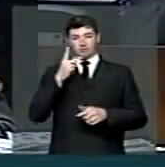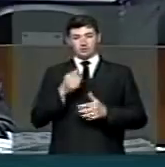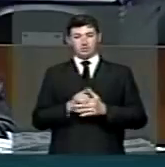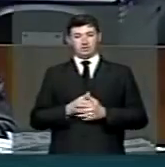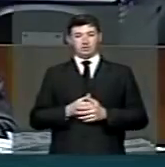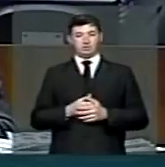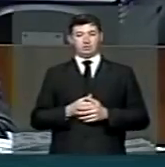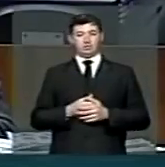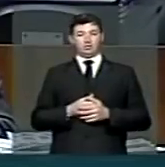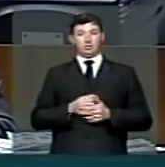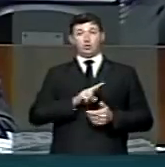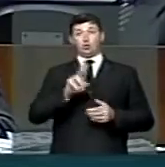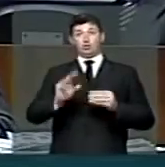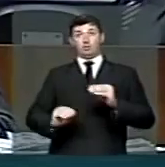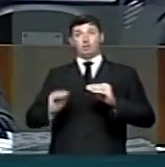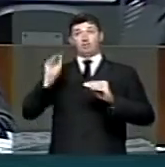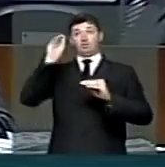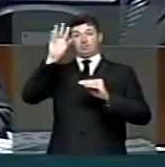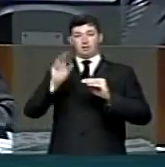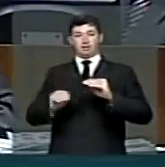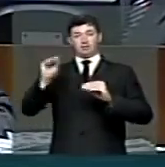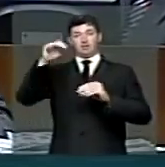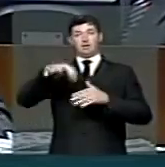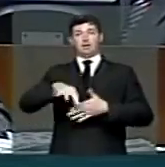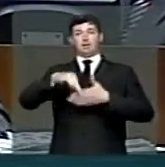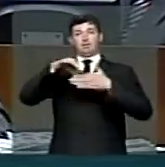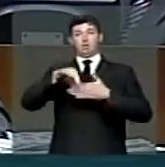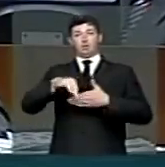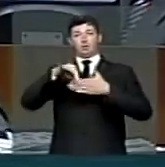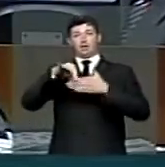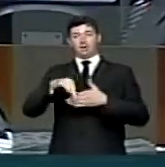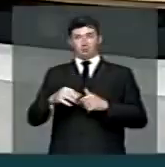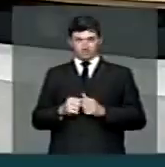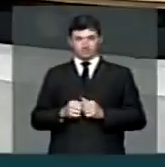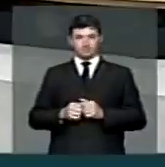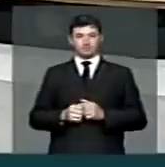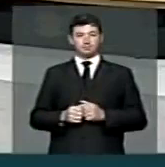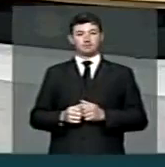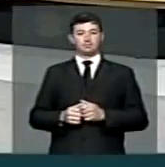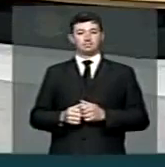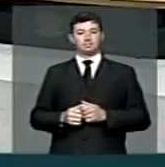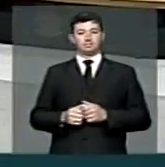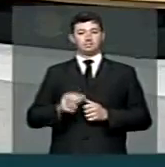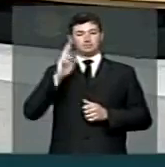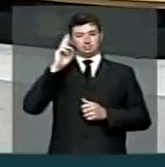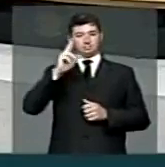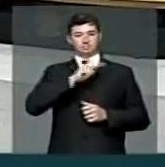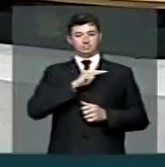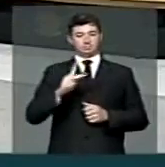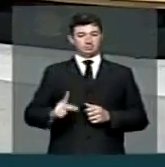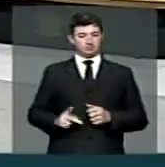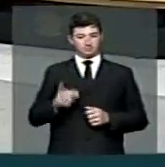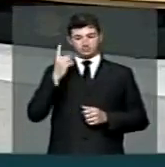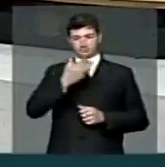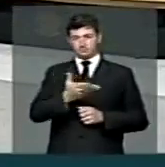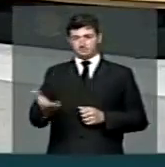ao ficar lá em cima, pendurado. Senhor Presidente, senhoras e senhores deputados,